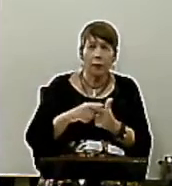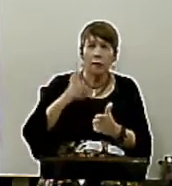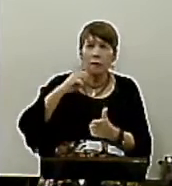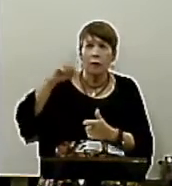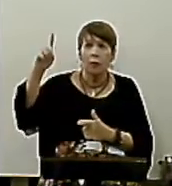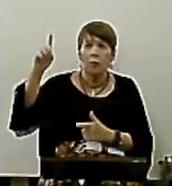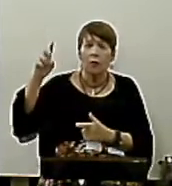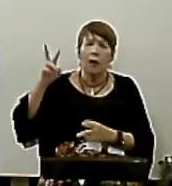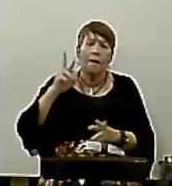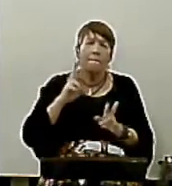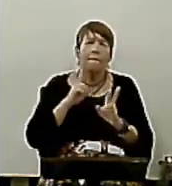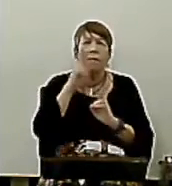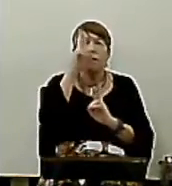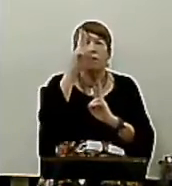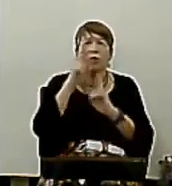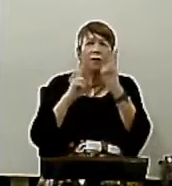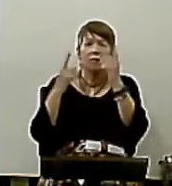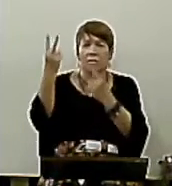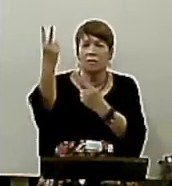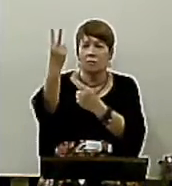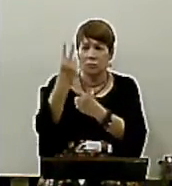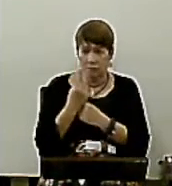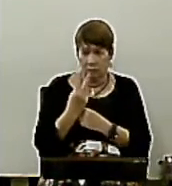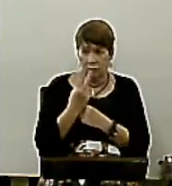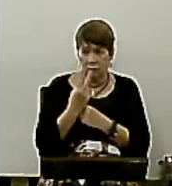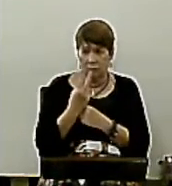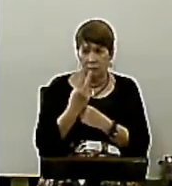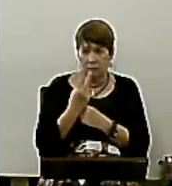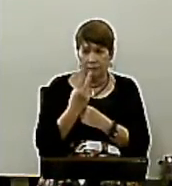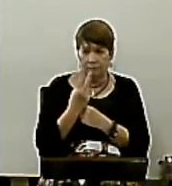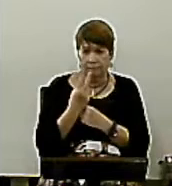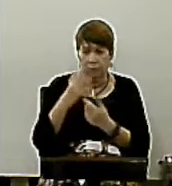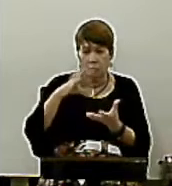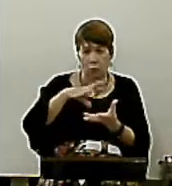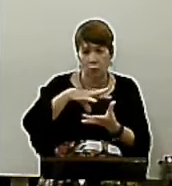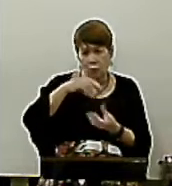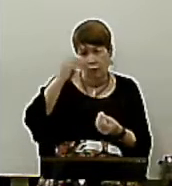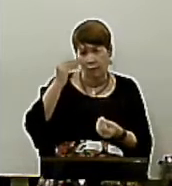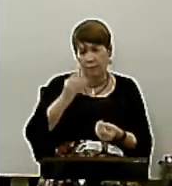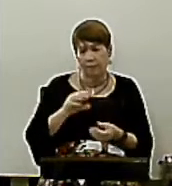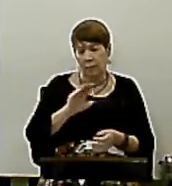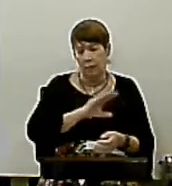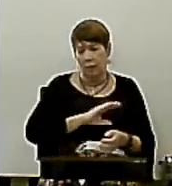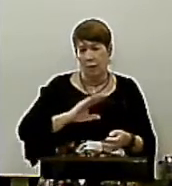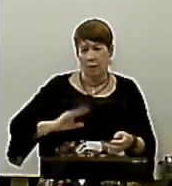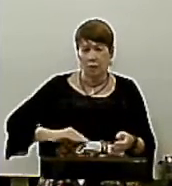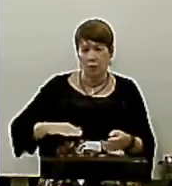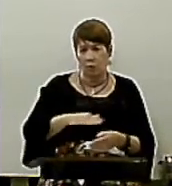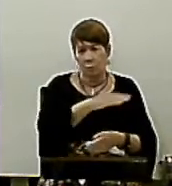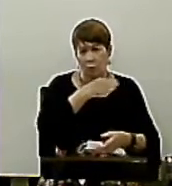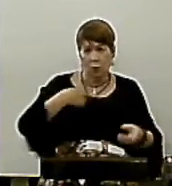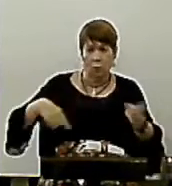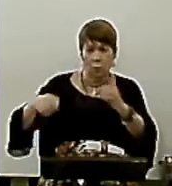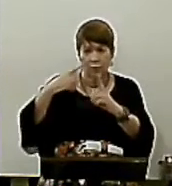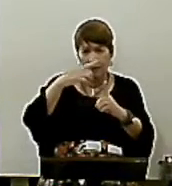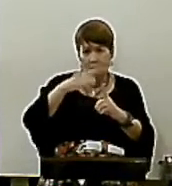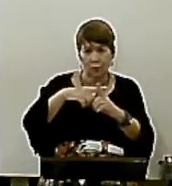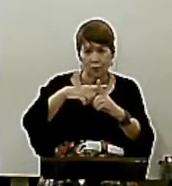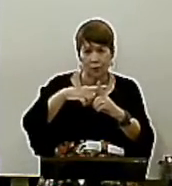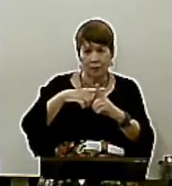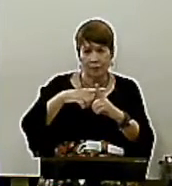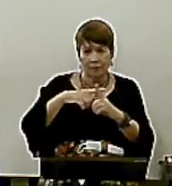fortaleza Que protege A minha alma Cristo morreu também Para nos